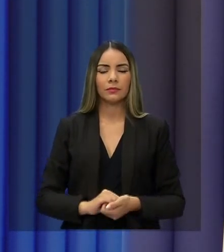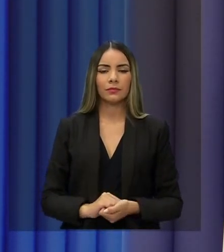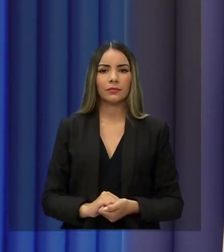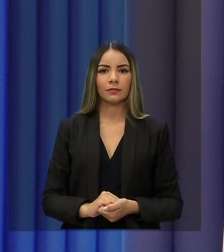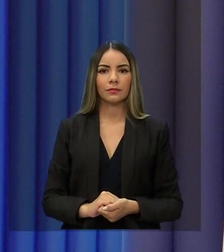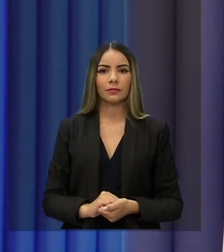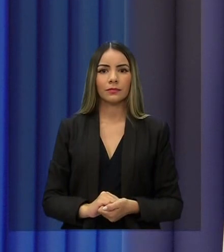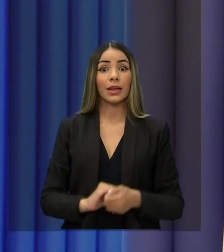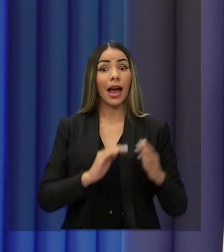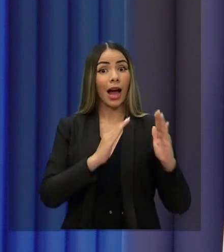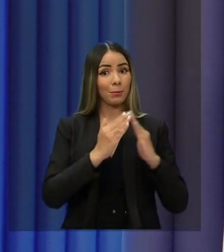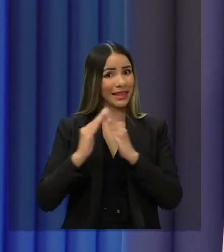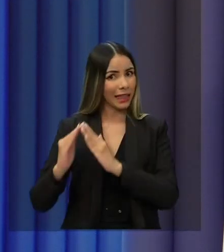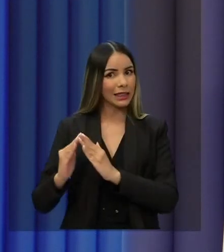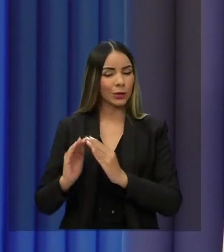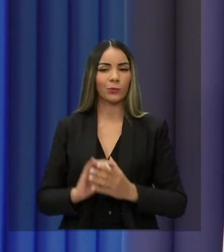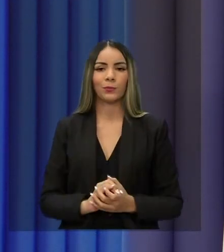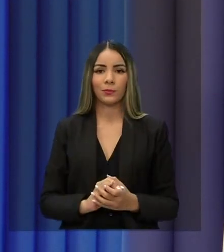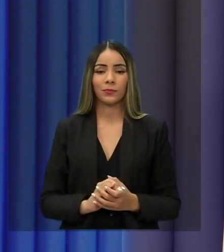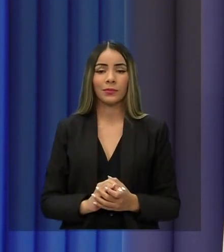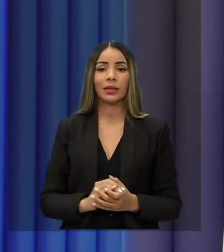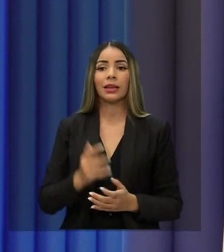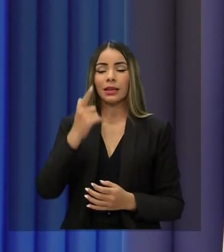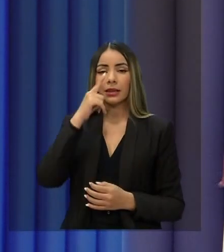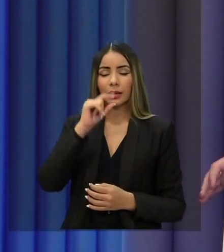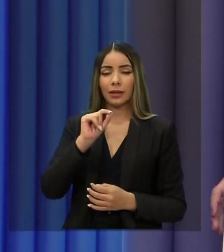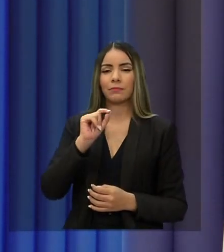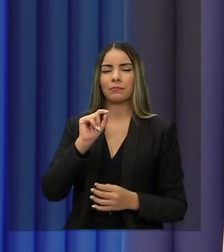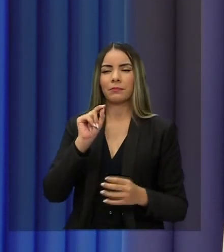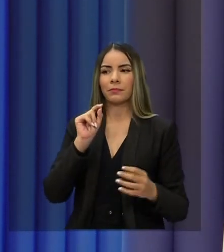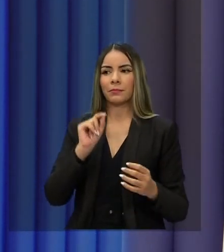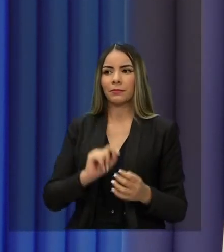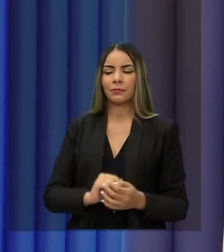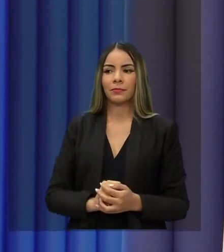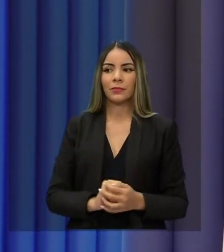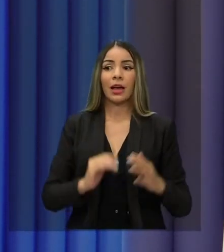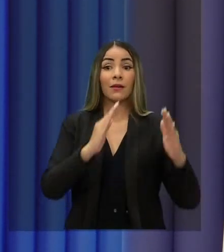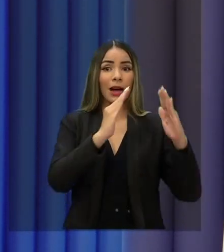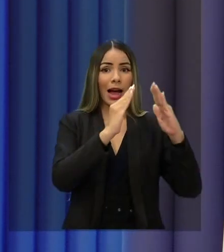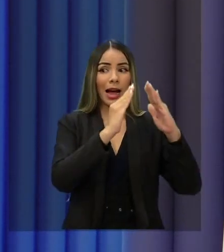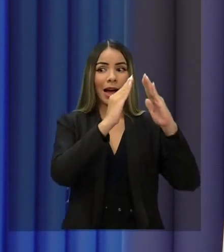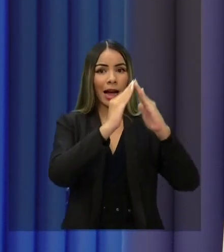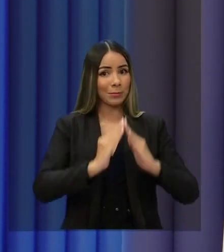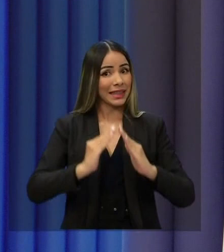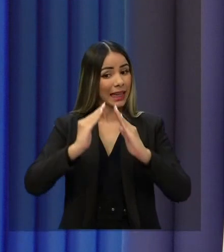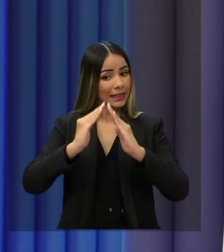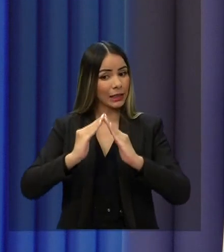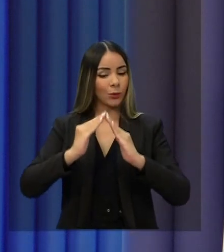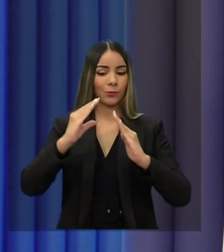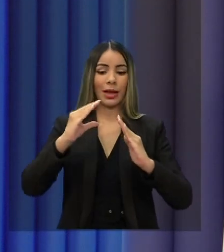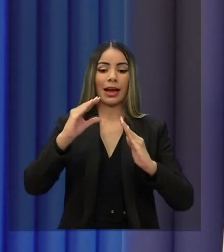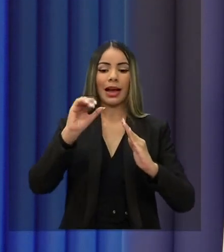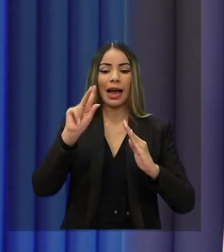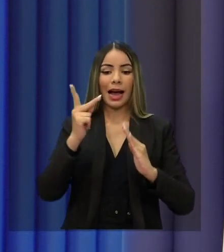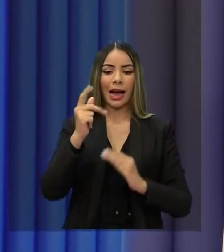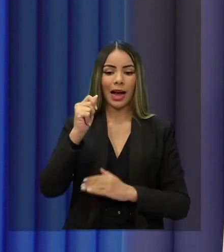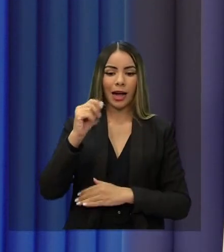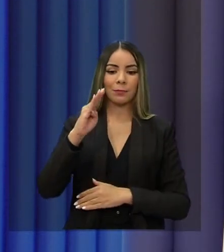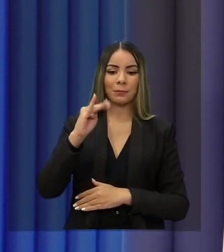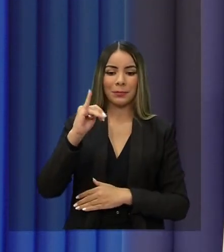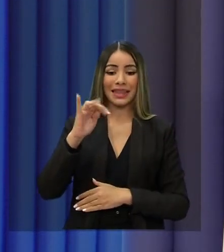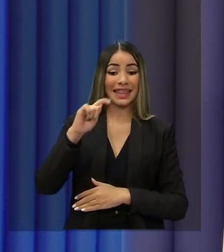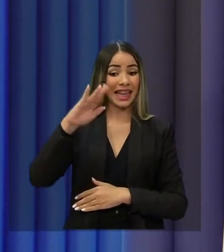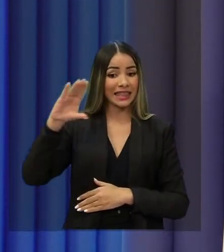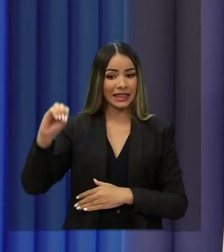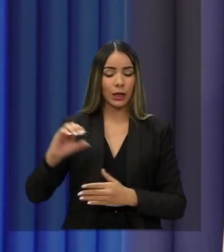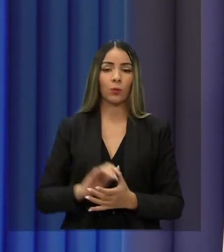Habitação. Pela ordem, o candidato Capitão Wagner faz a pergunta agora ao candidato Elmano de Freitas. O senhor tem 30